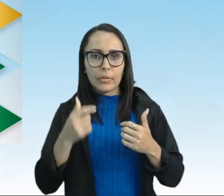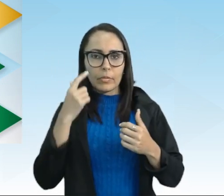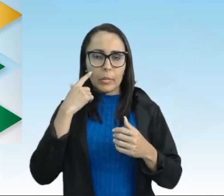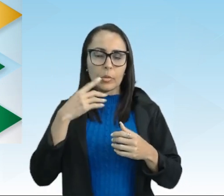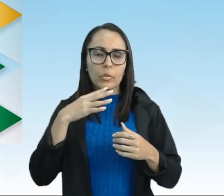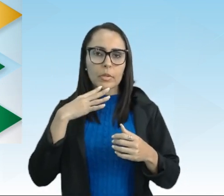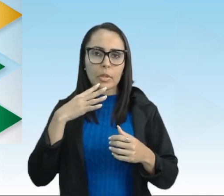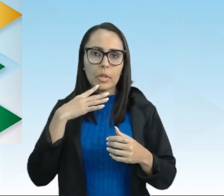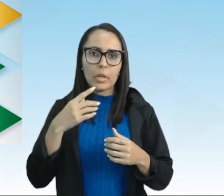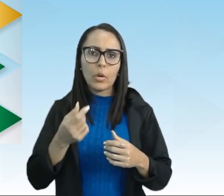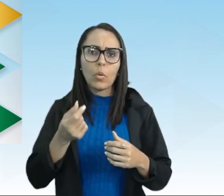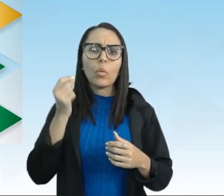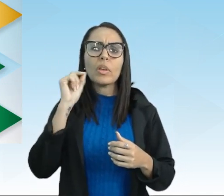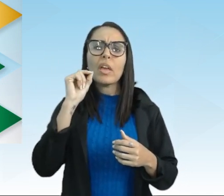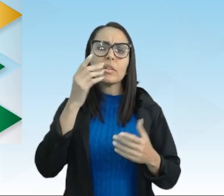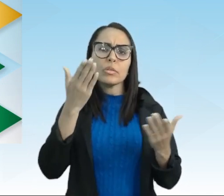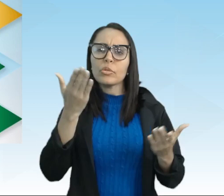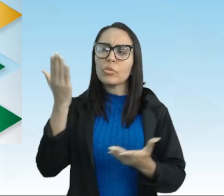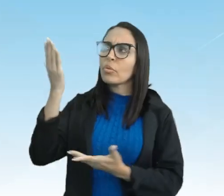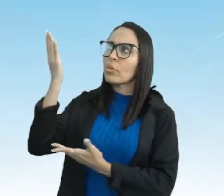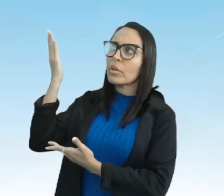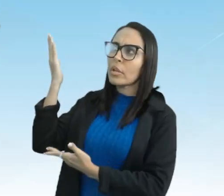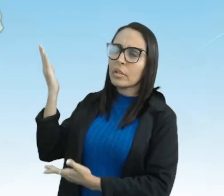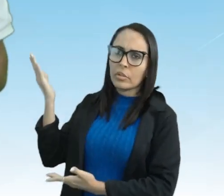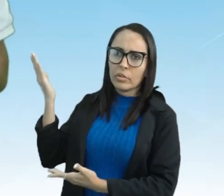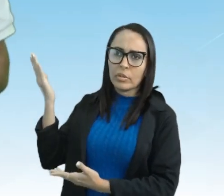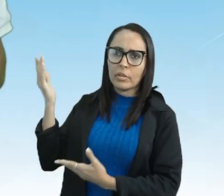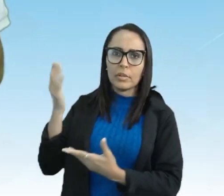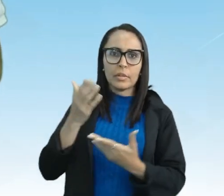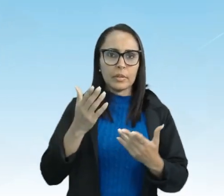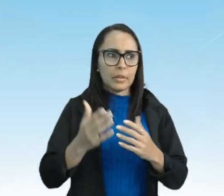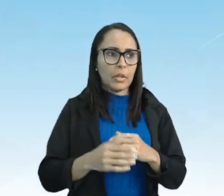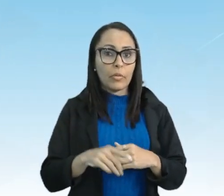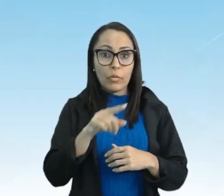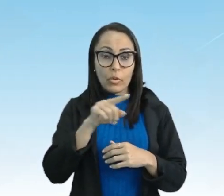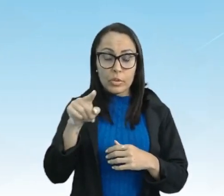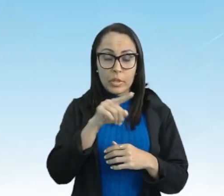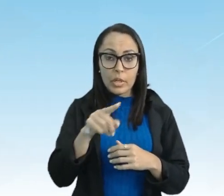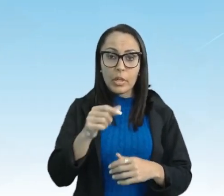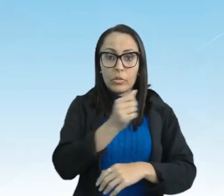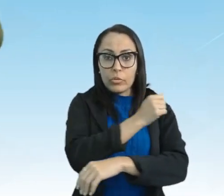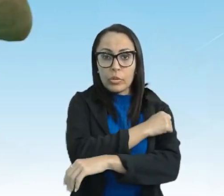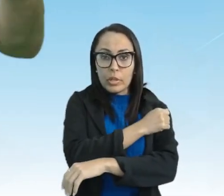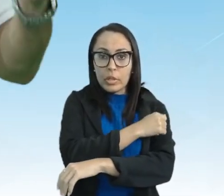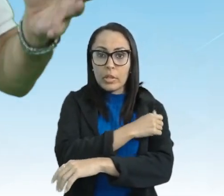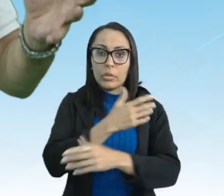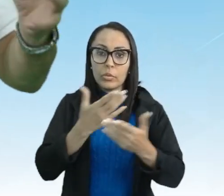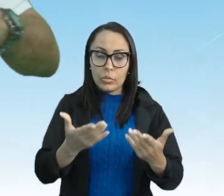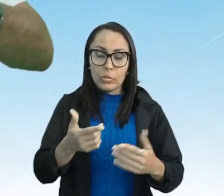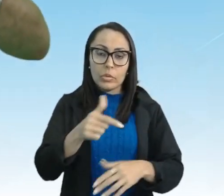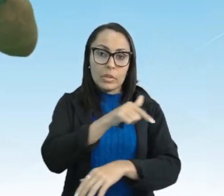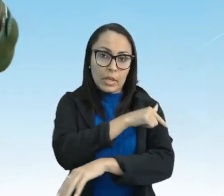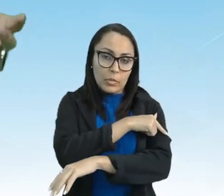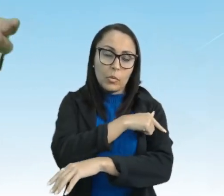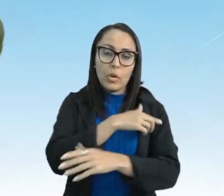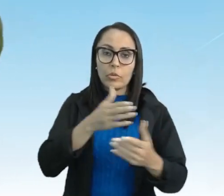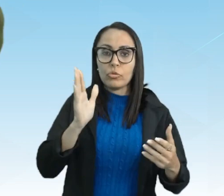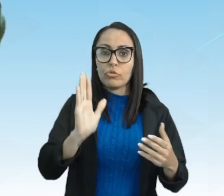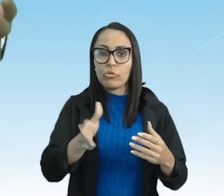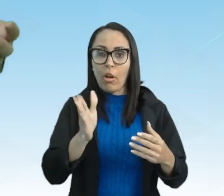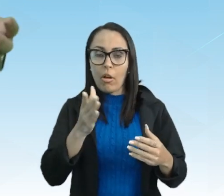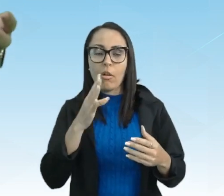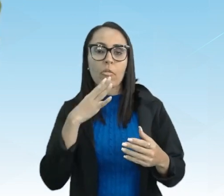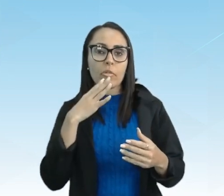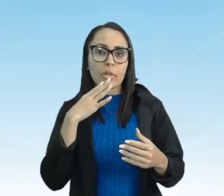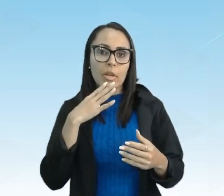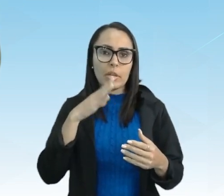conhecer o que é retextualizar, lembrar que você estudante está no sétimo ano e agora já conhece, já